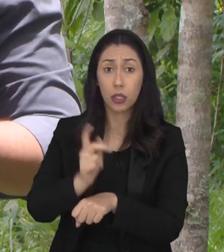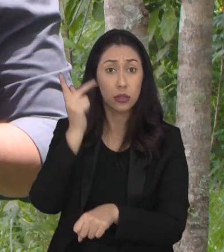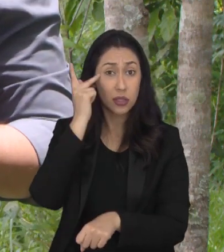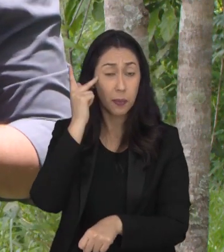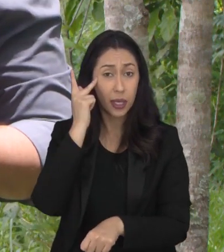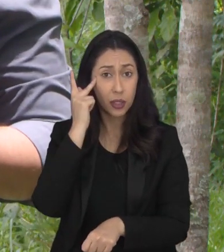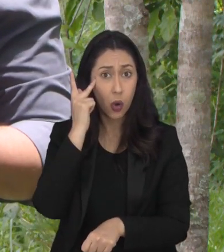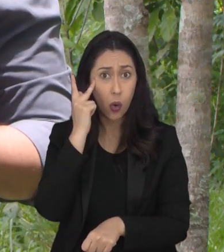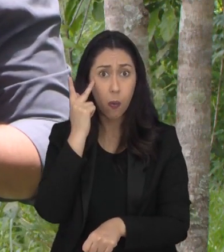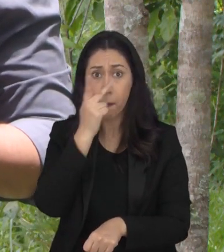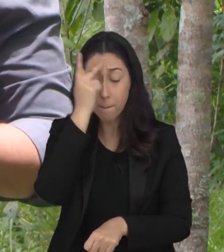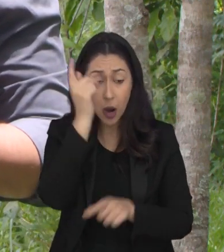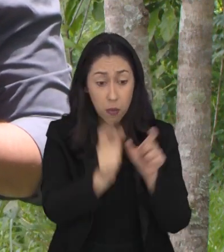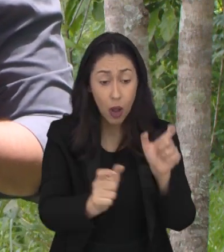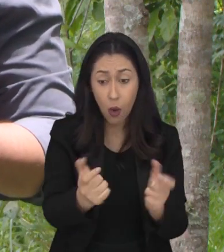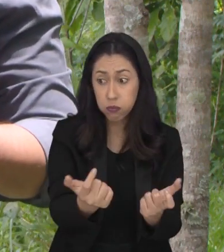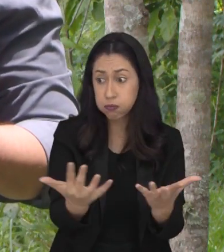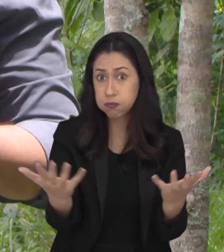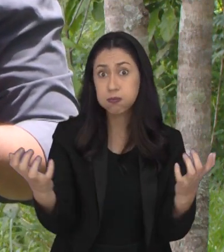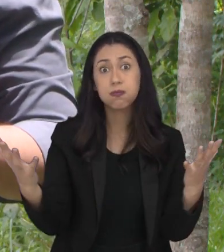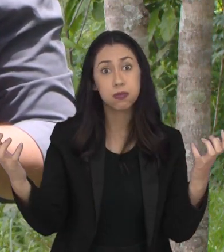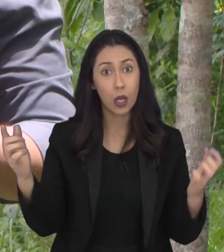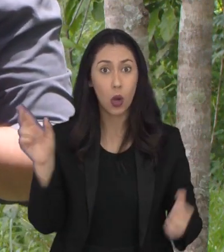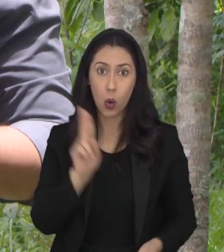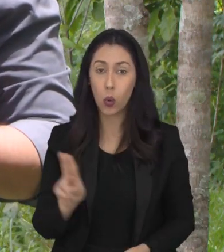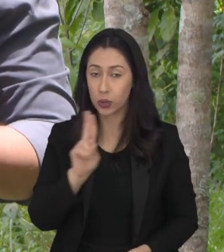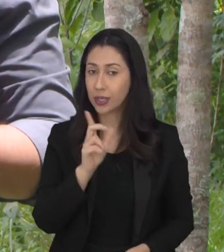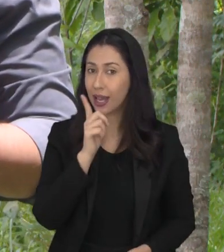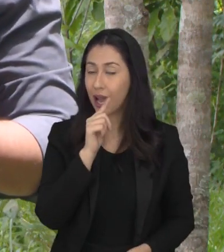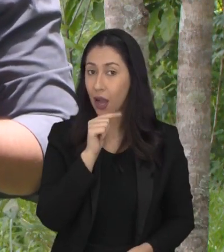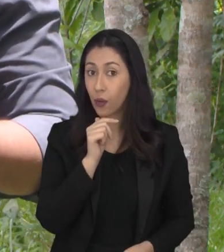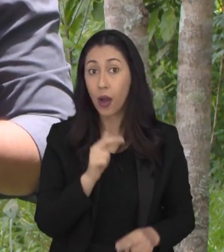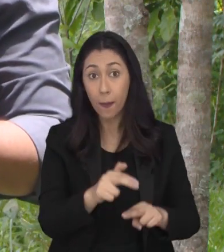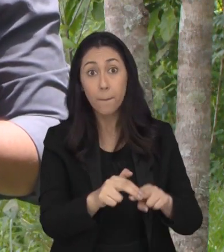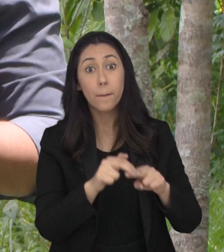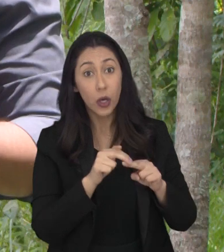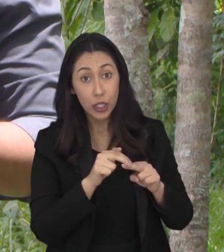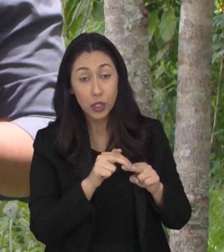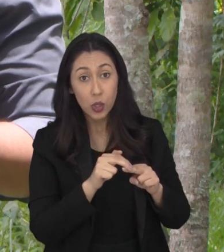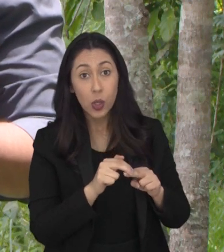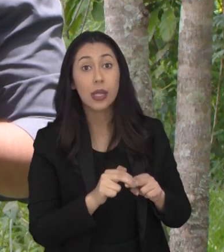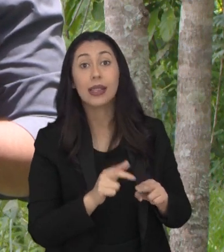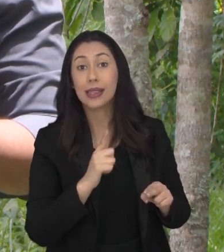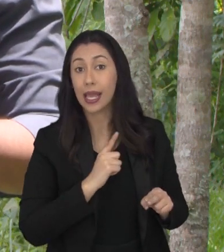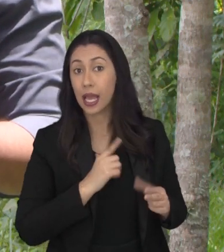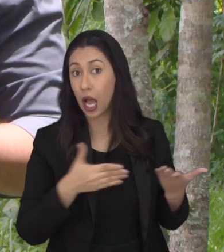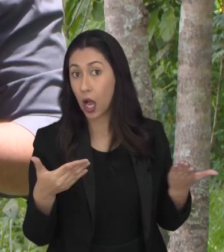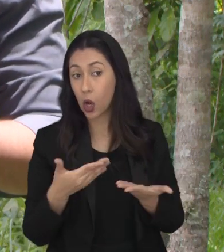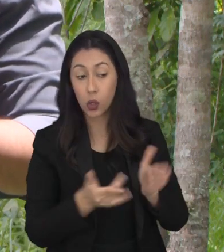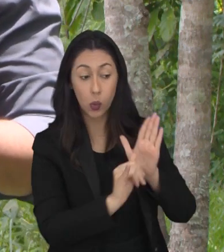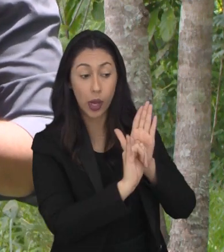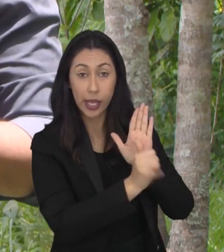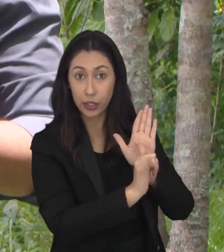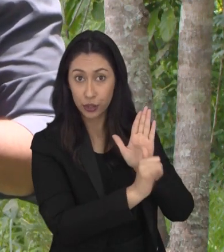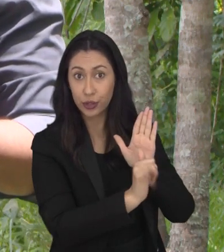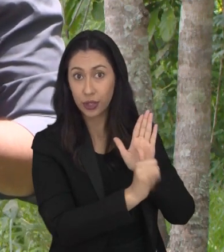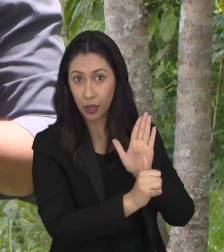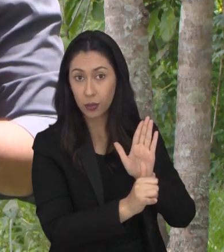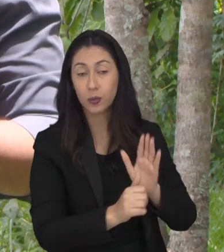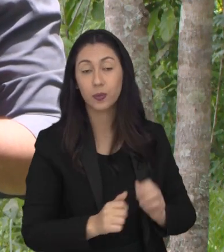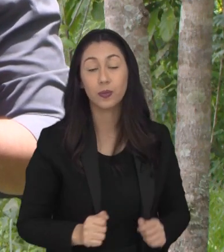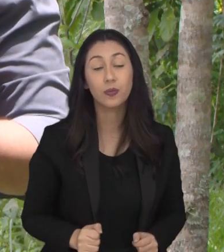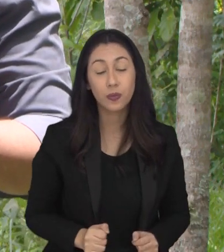milhões de pessoas abastecidas. Por isso, o FEIDRO, o Fundo Estadual de Recursos Hídricos, lançou um edital para o recebimento